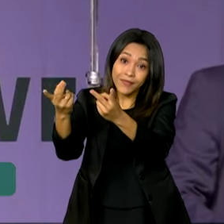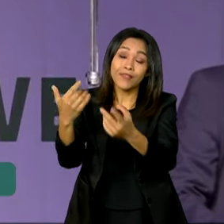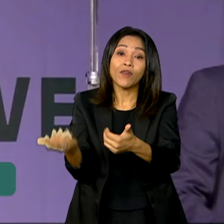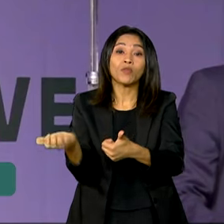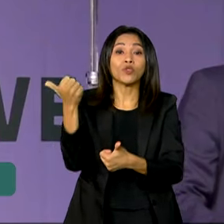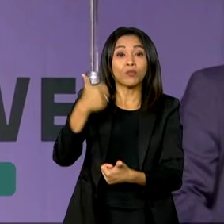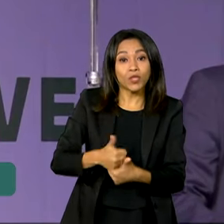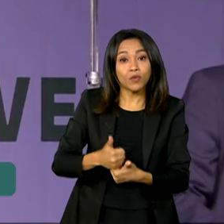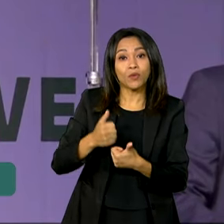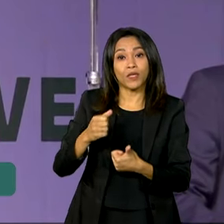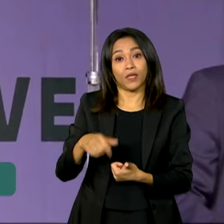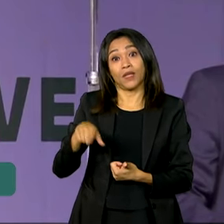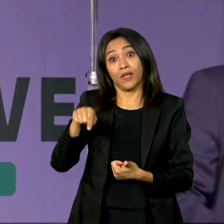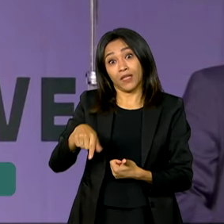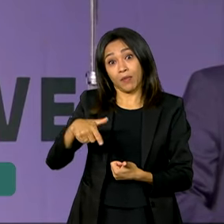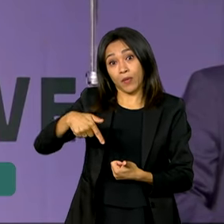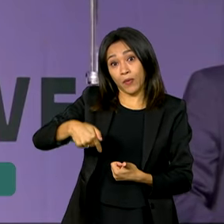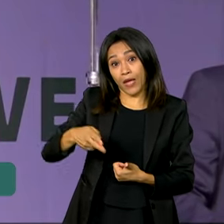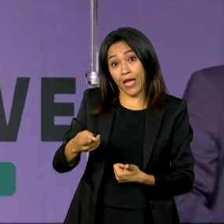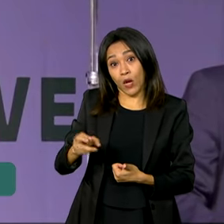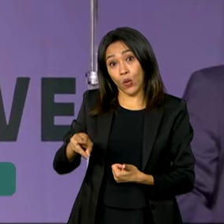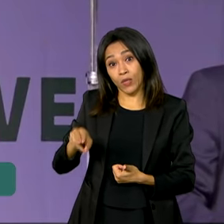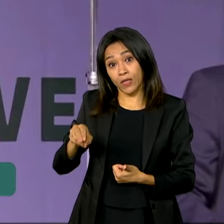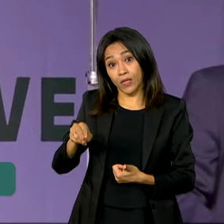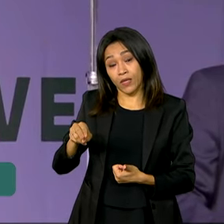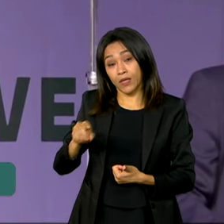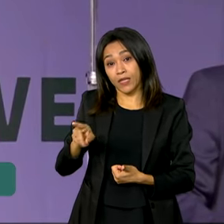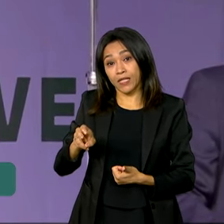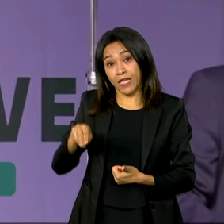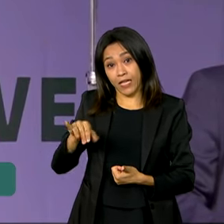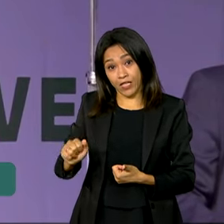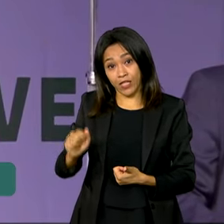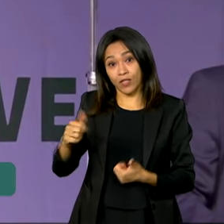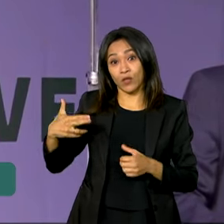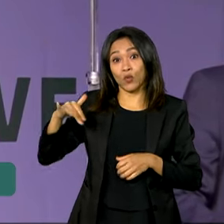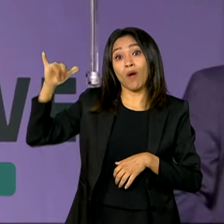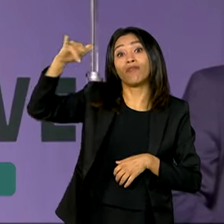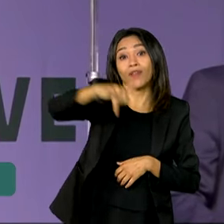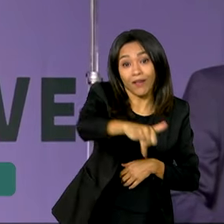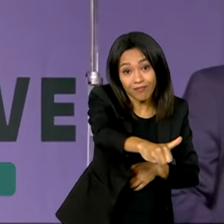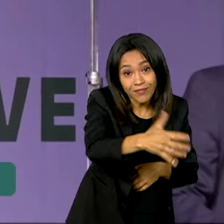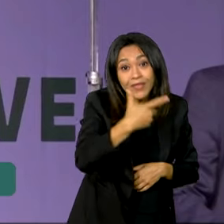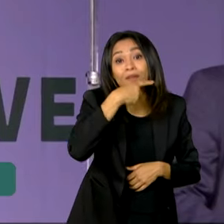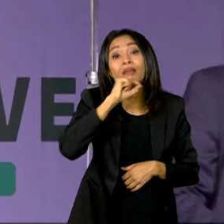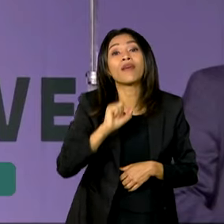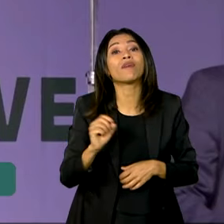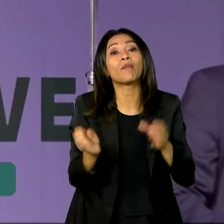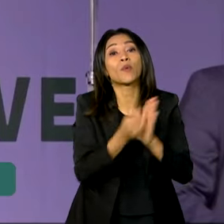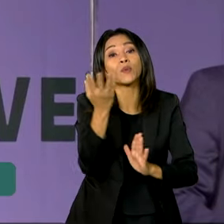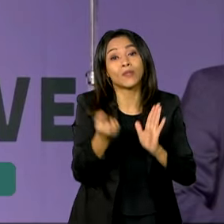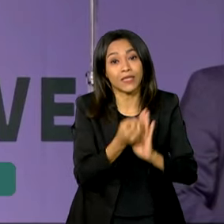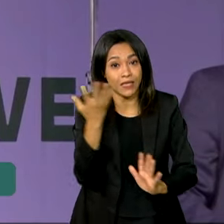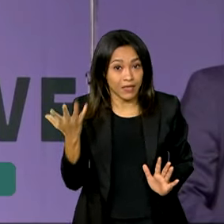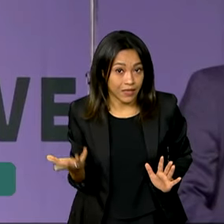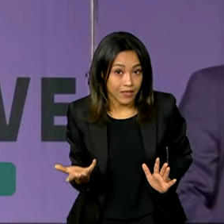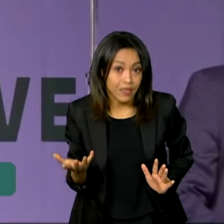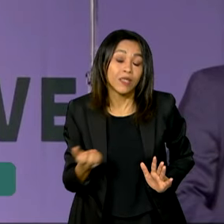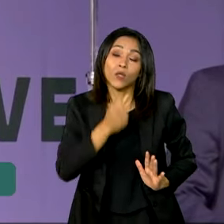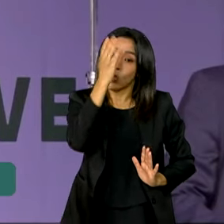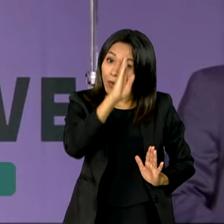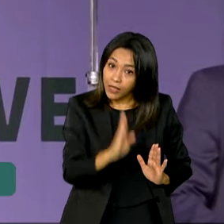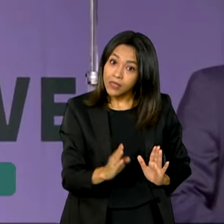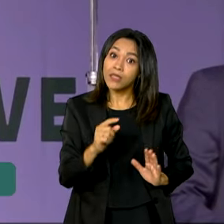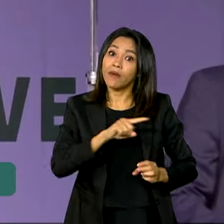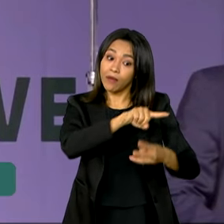querosene do avião do mundo inteiro. É SAF. Quem vai produzir? O Brasil é dos três grandes